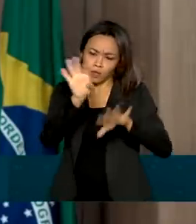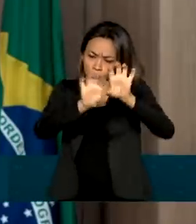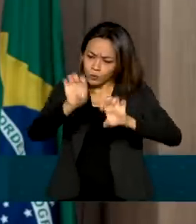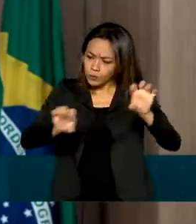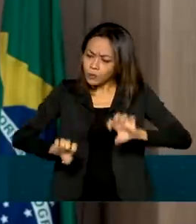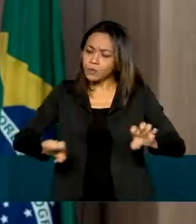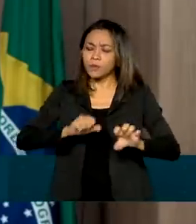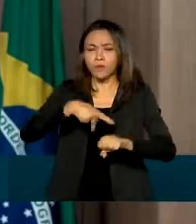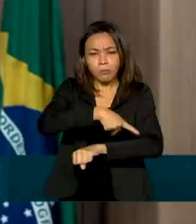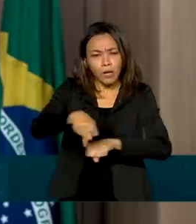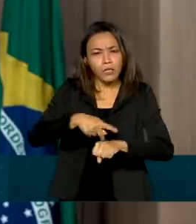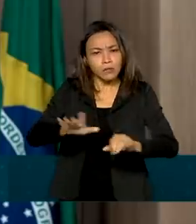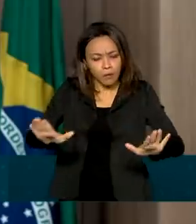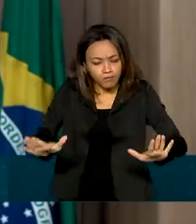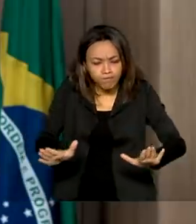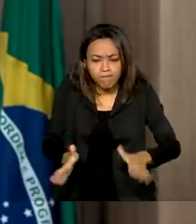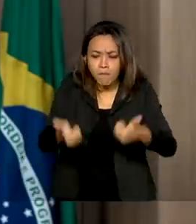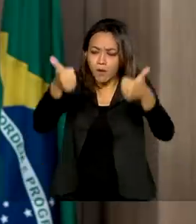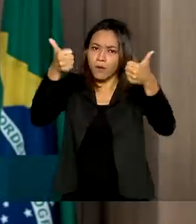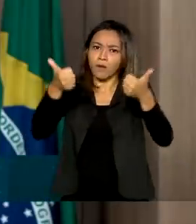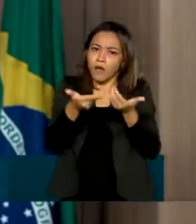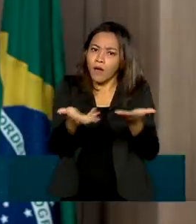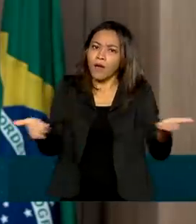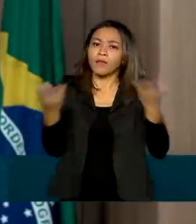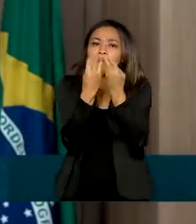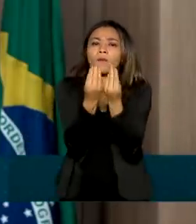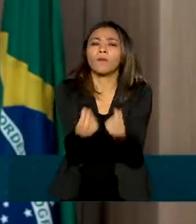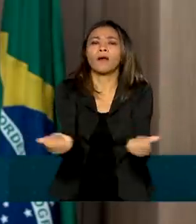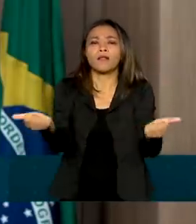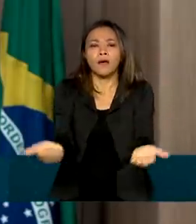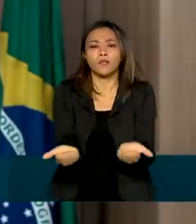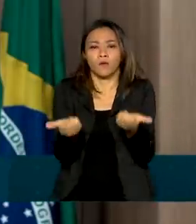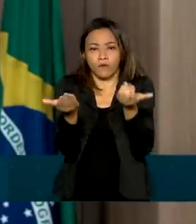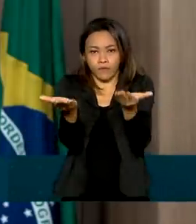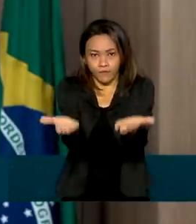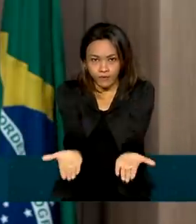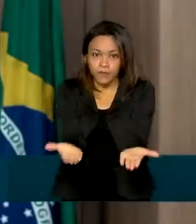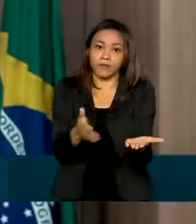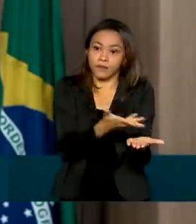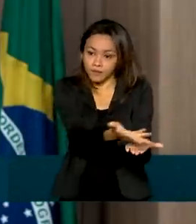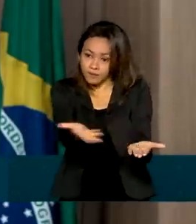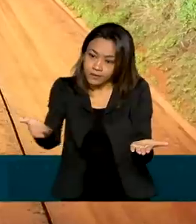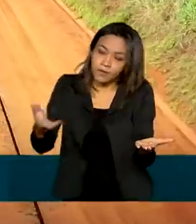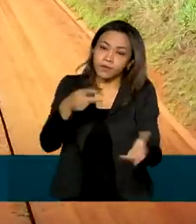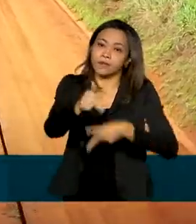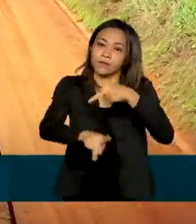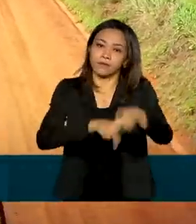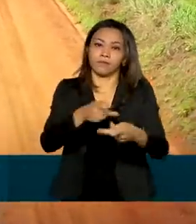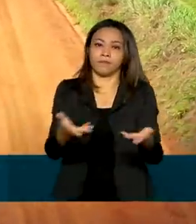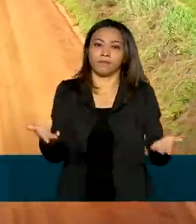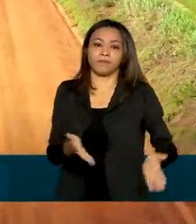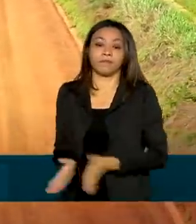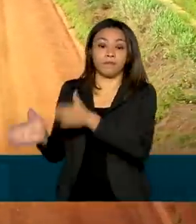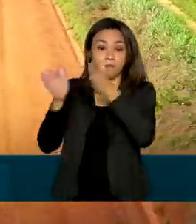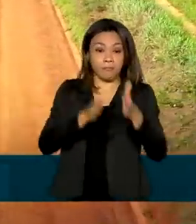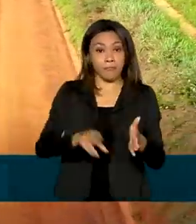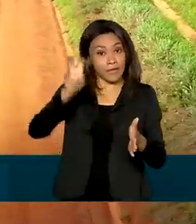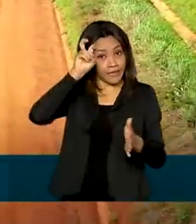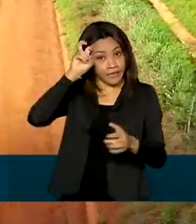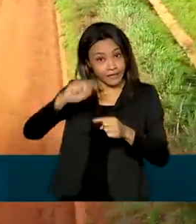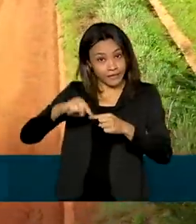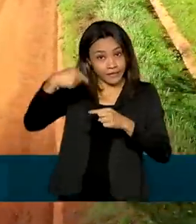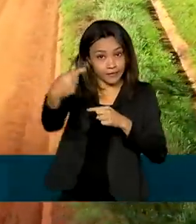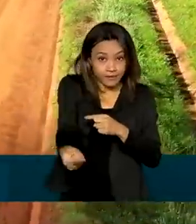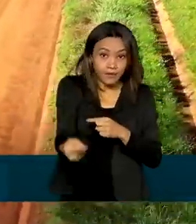promove uma melhoria muito importante na qualidade dos serviços prestados à população. Na quinta-feira, será a vez do